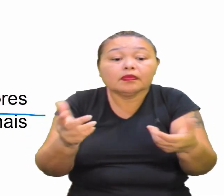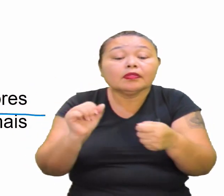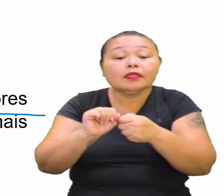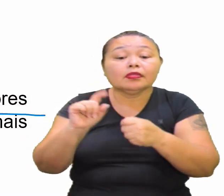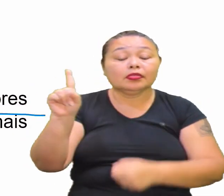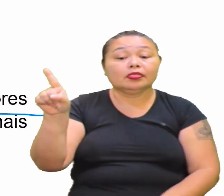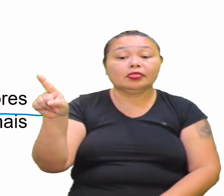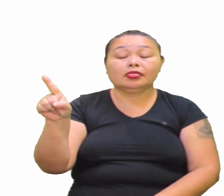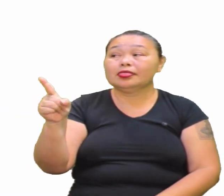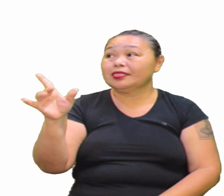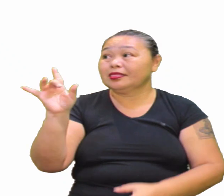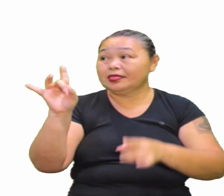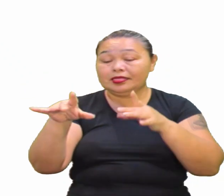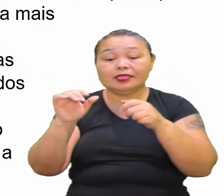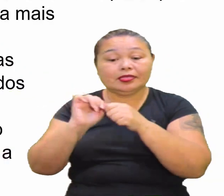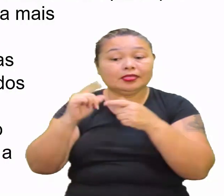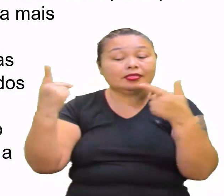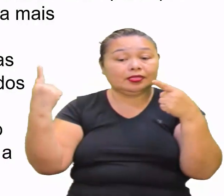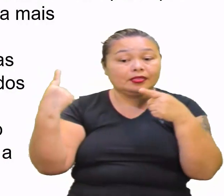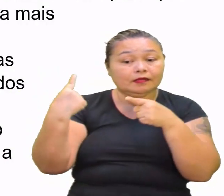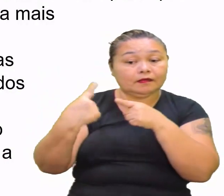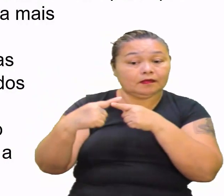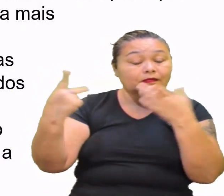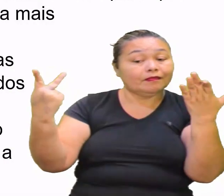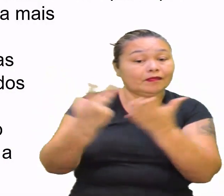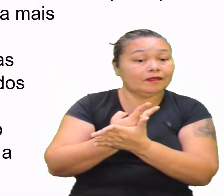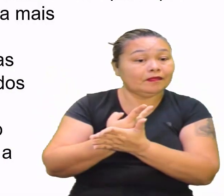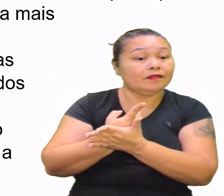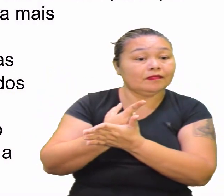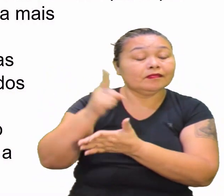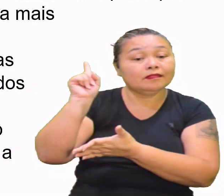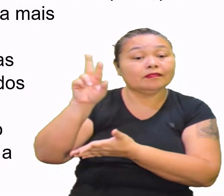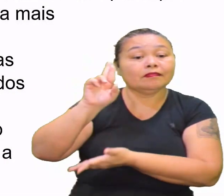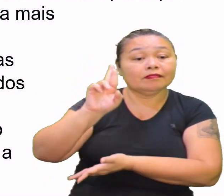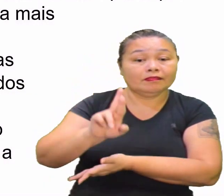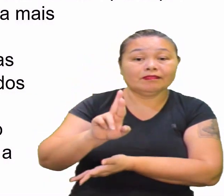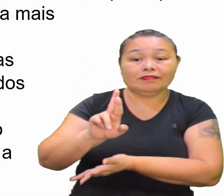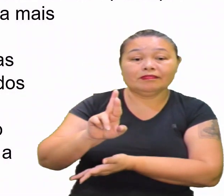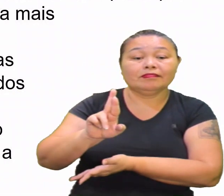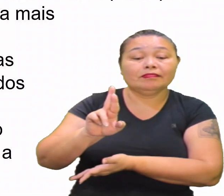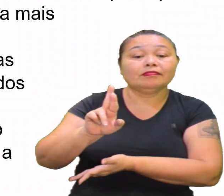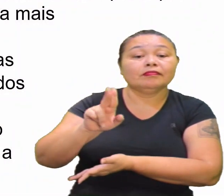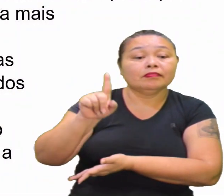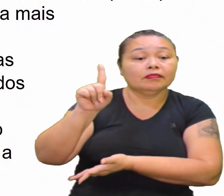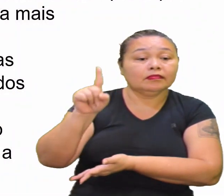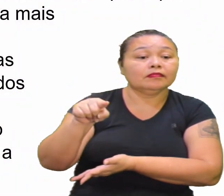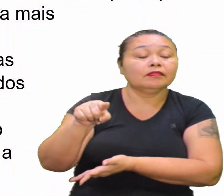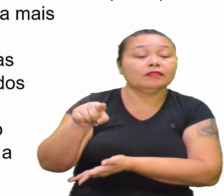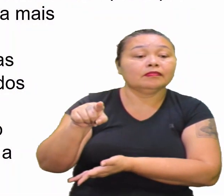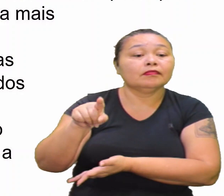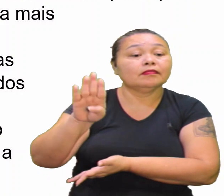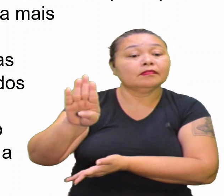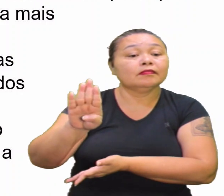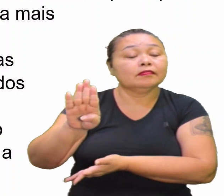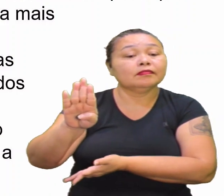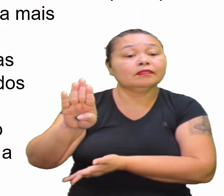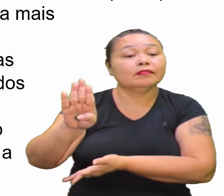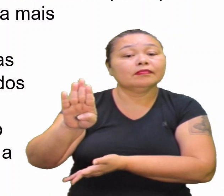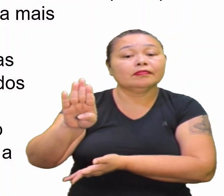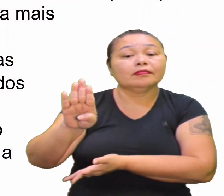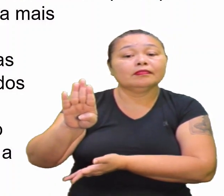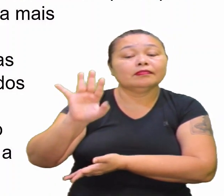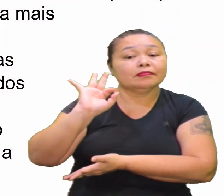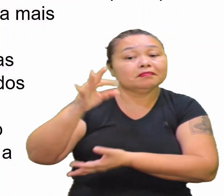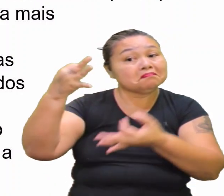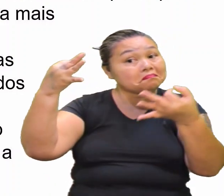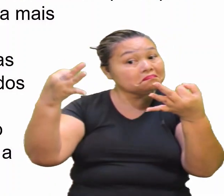decompositores Professora que que isso acontece? que que isso acontece? Então a resposta correta A função deles, né? É a alternativa B De bola